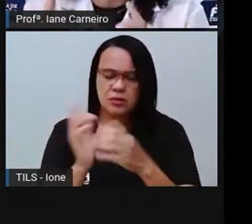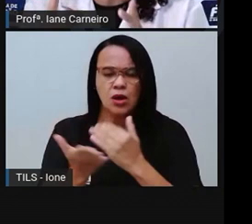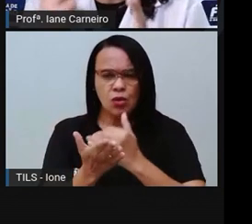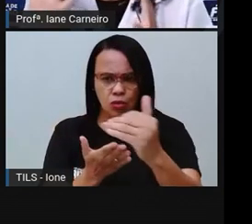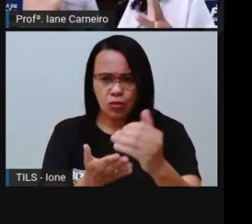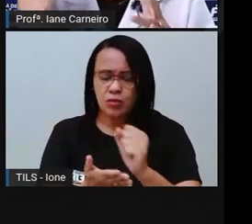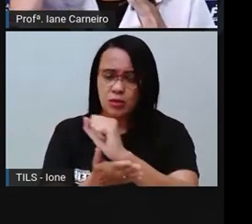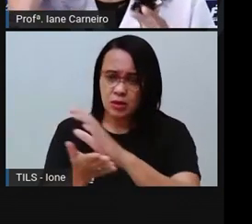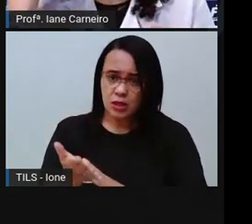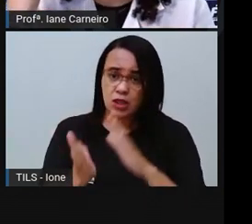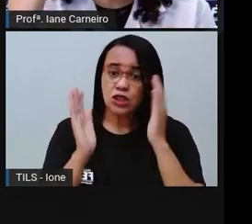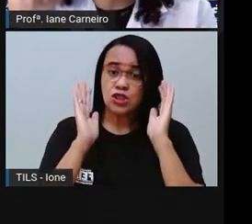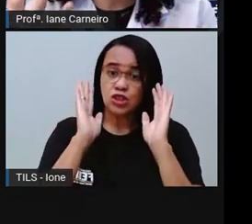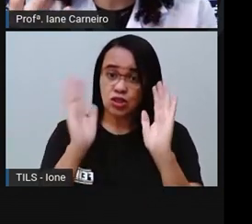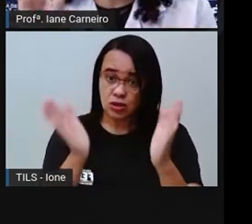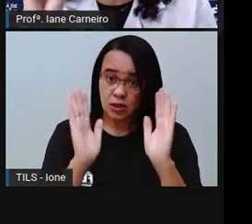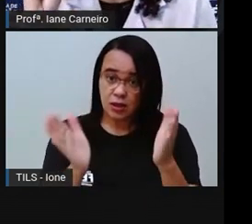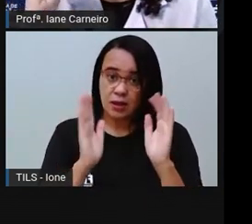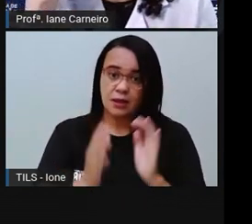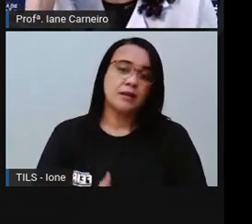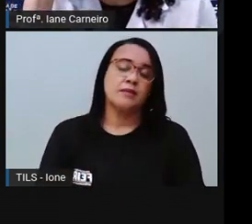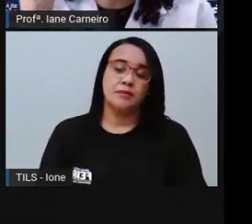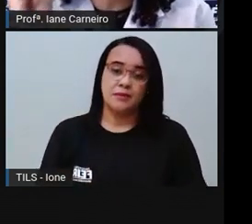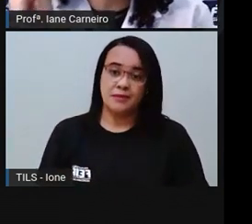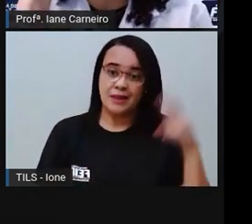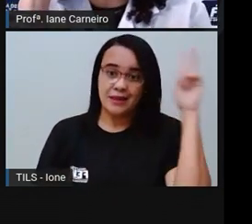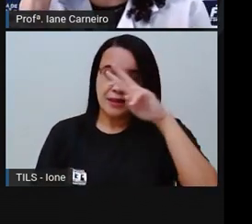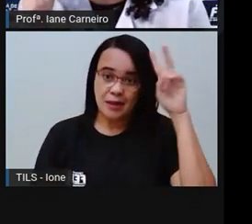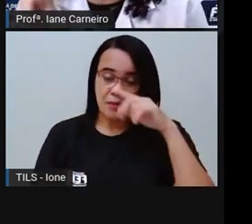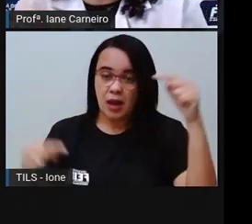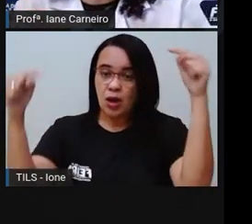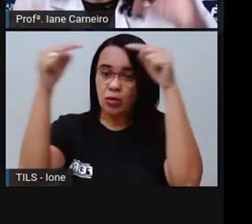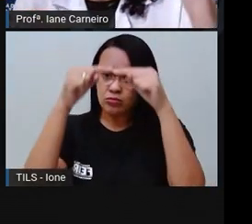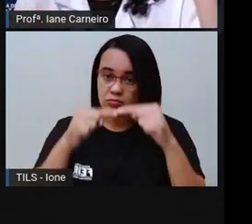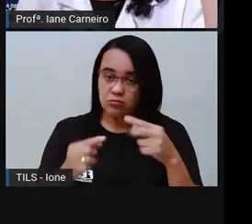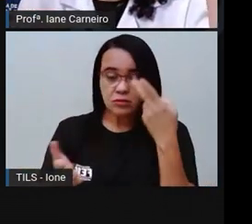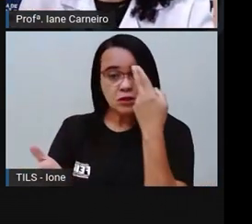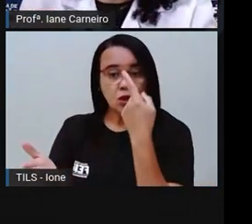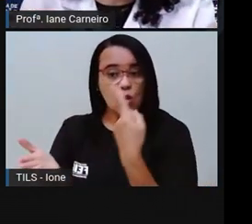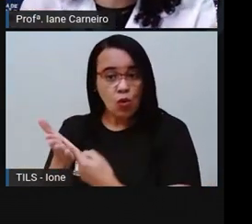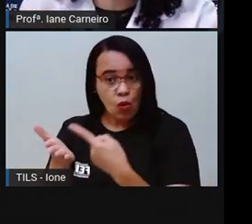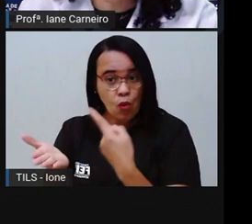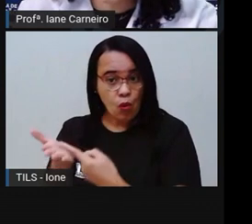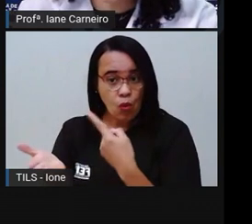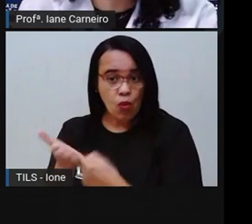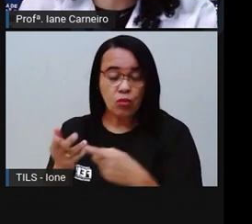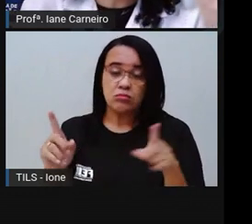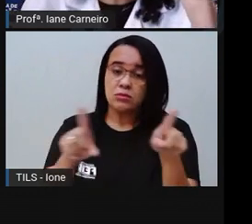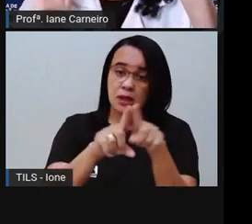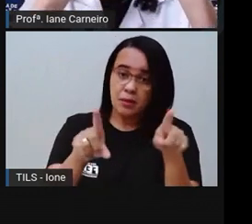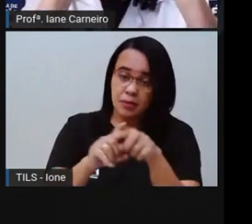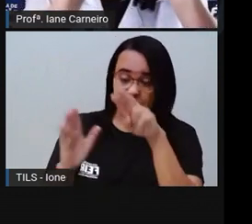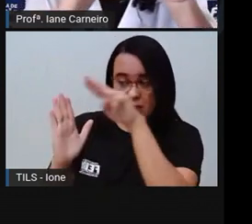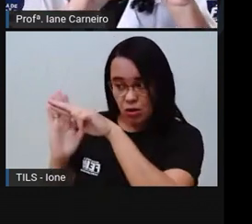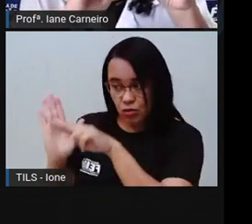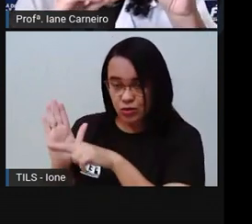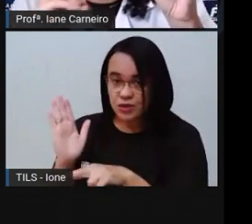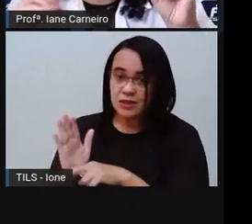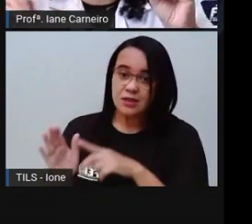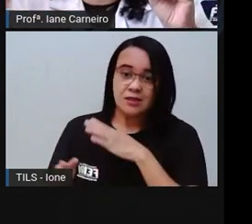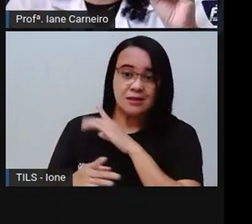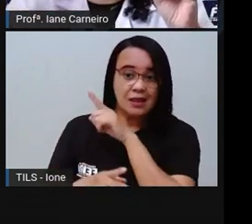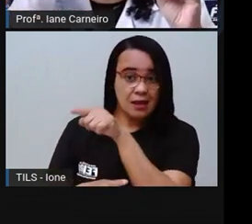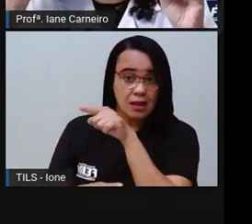com você quais são os combinados, quais são as regras, as rotinas lá da sua escola, né? E quando a